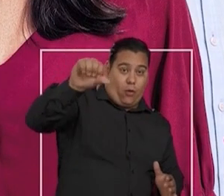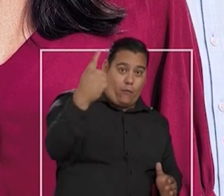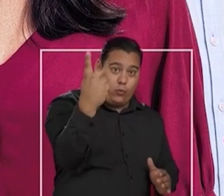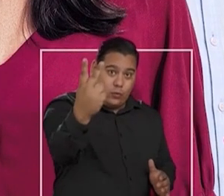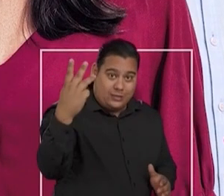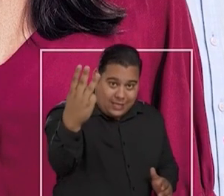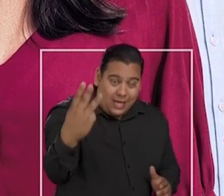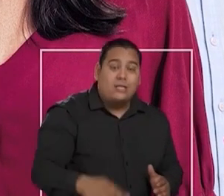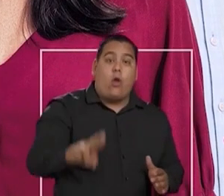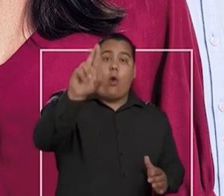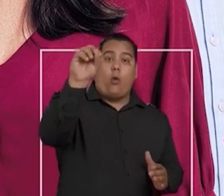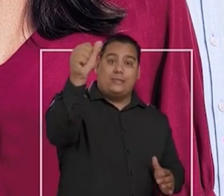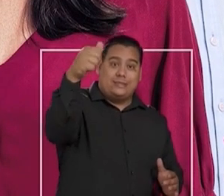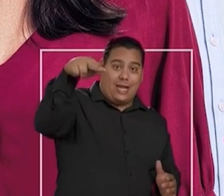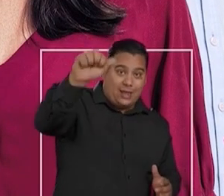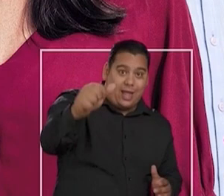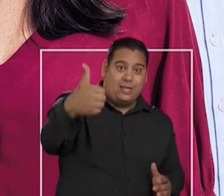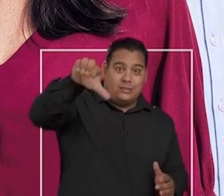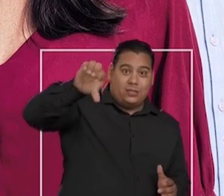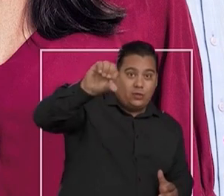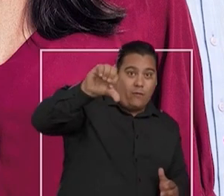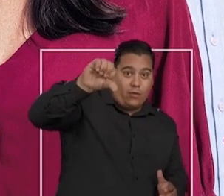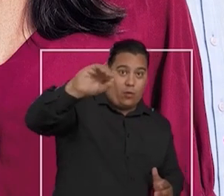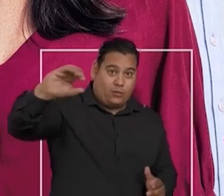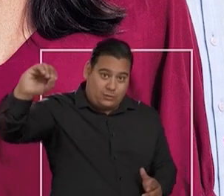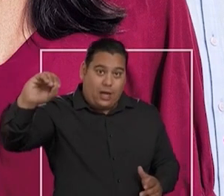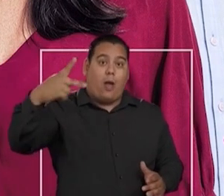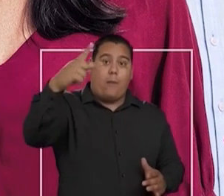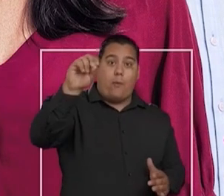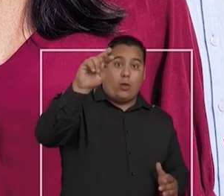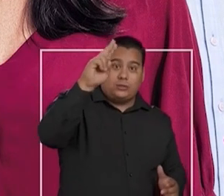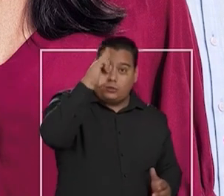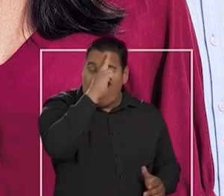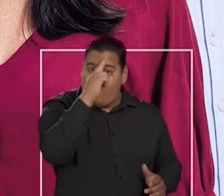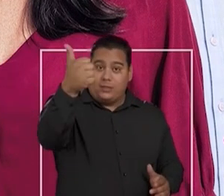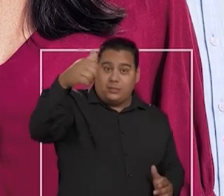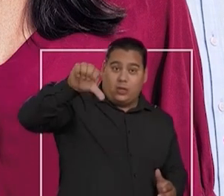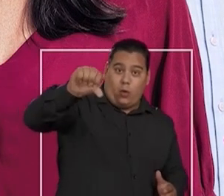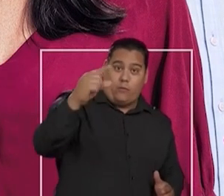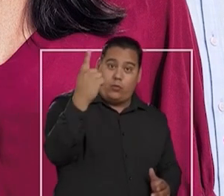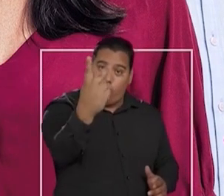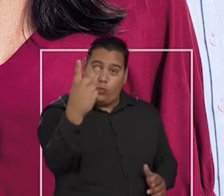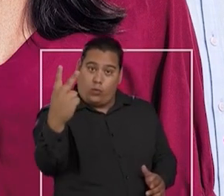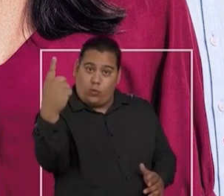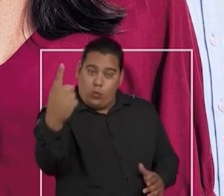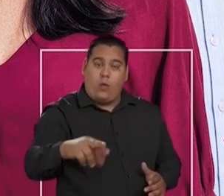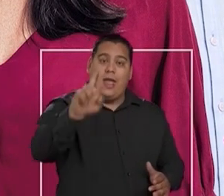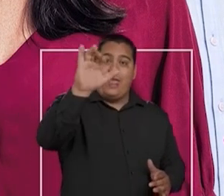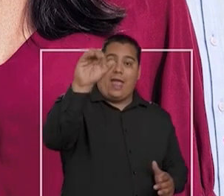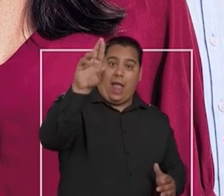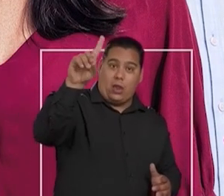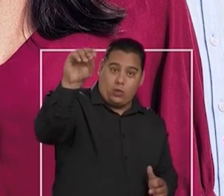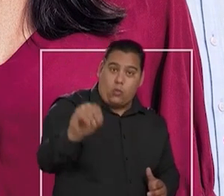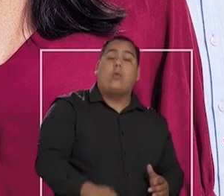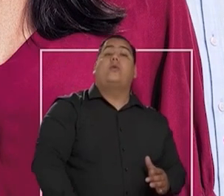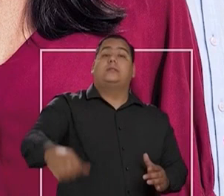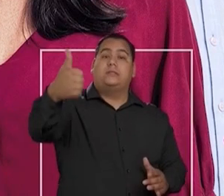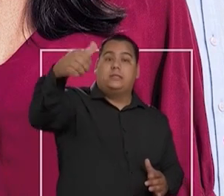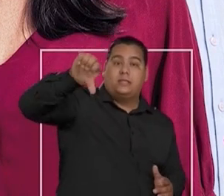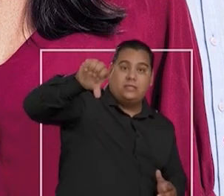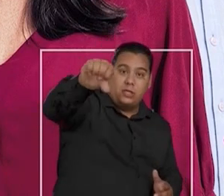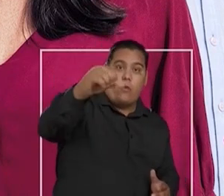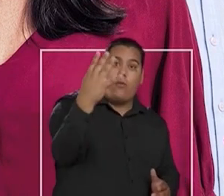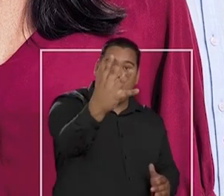19123. Rosana Escardian, 19900. Pontes do Uber, 19221. Ricardo Santiago,